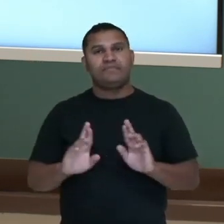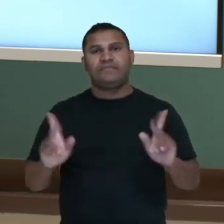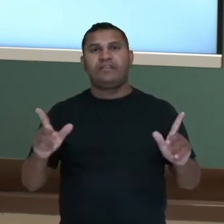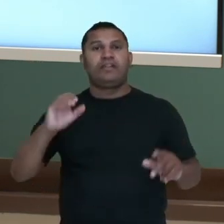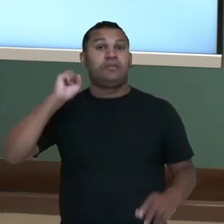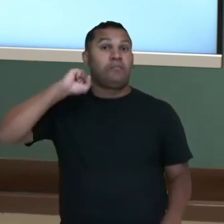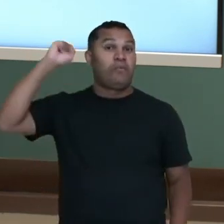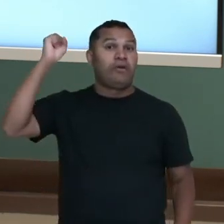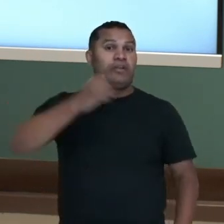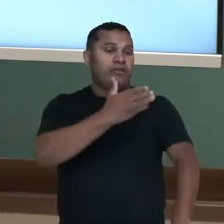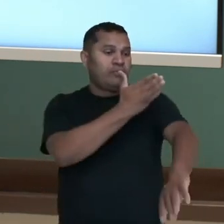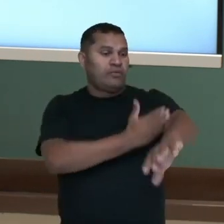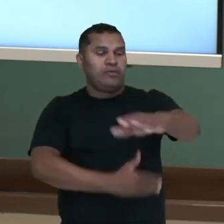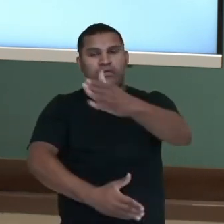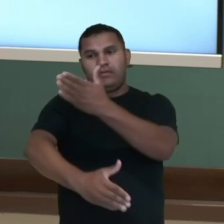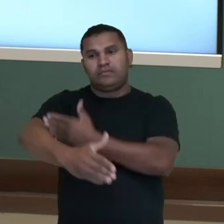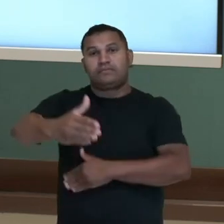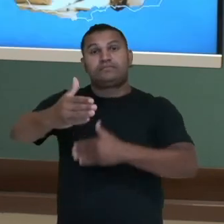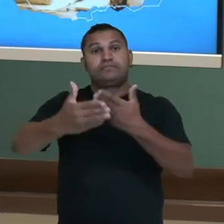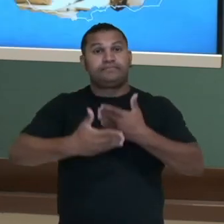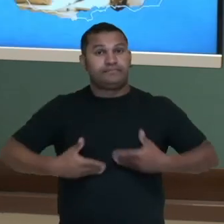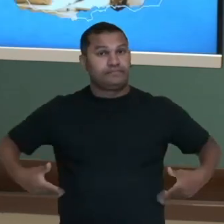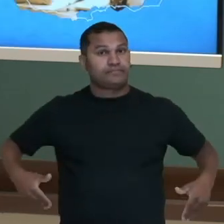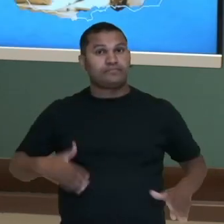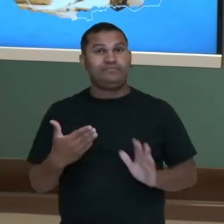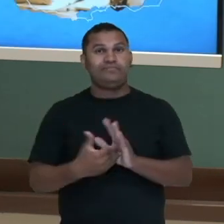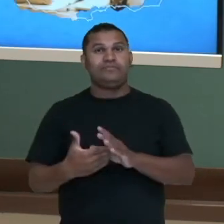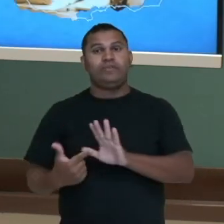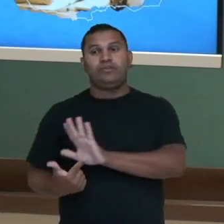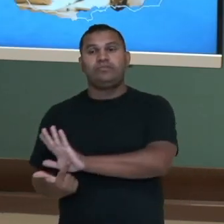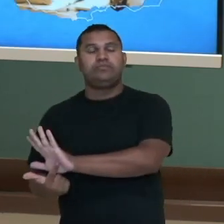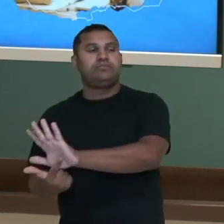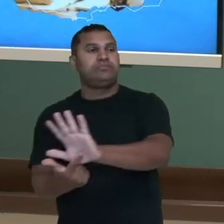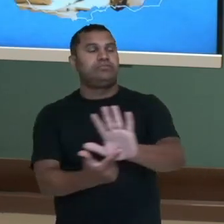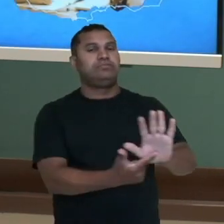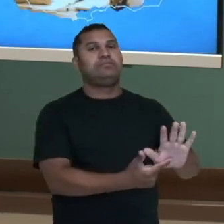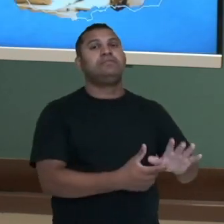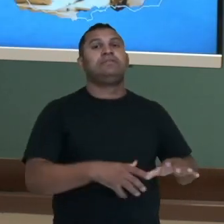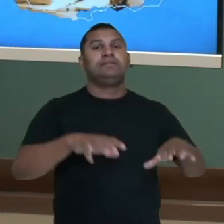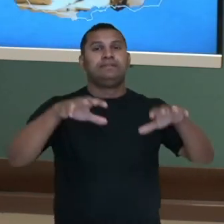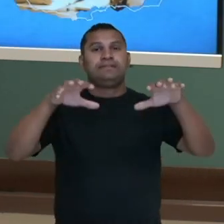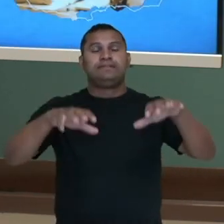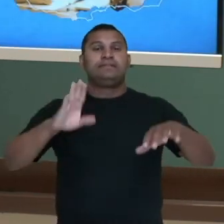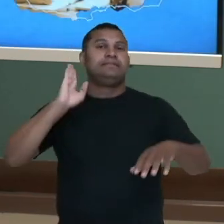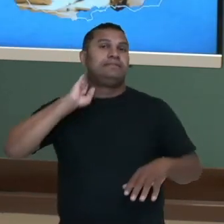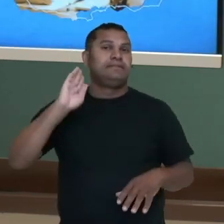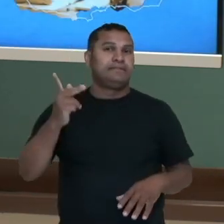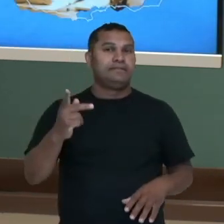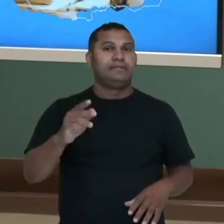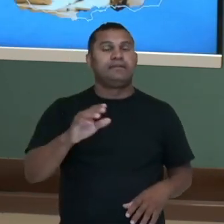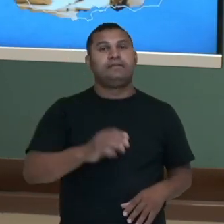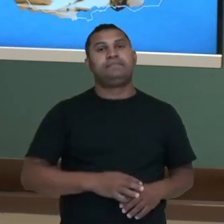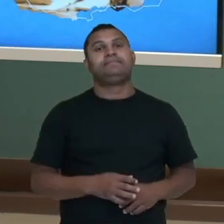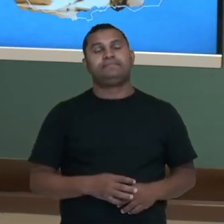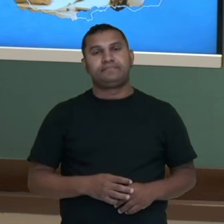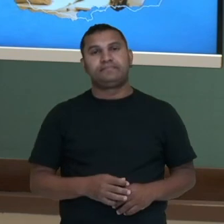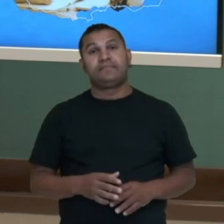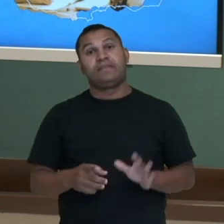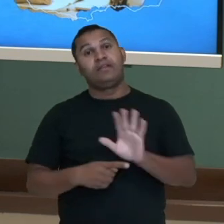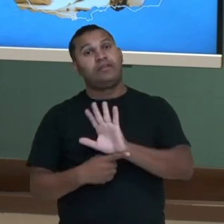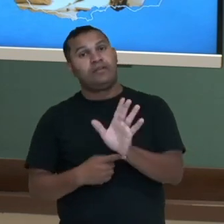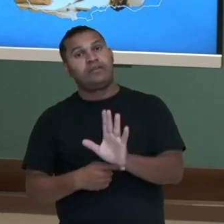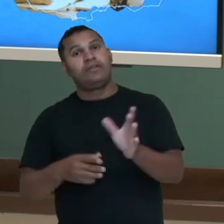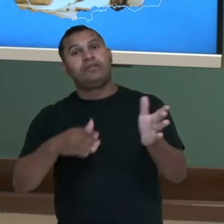entre Ouro Preto e a cidade de Mariana. Pessoal, neste vídeo nós falamos sobre a circulação das ideias iluministas na